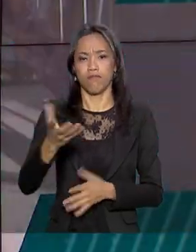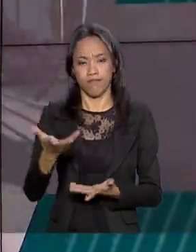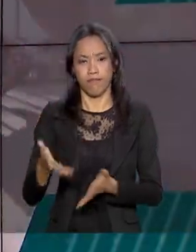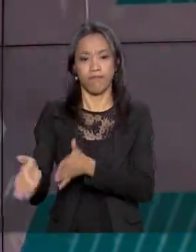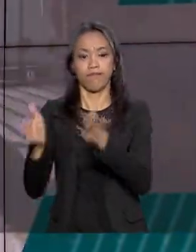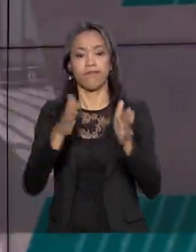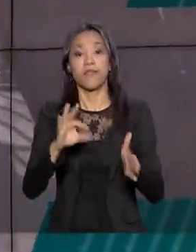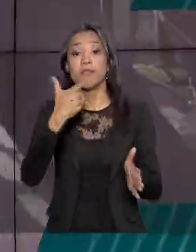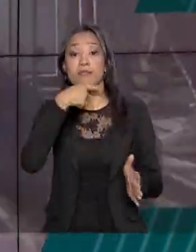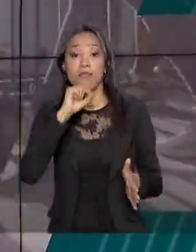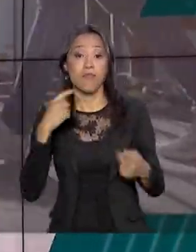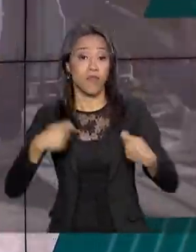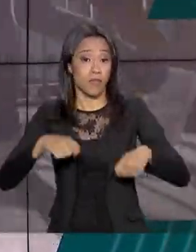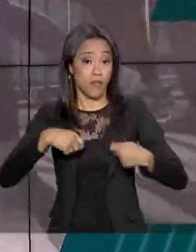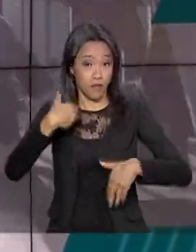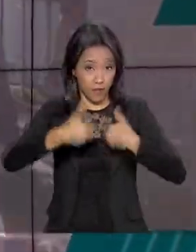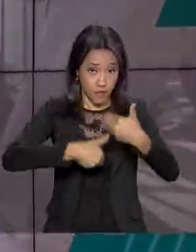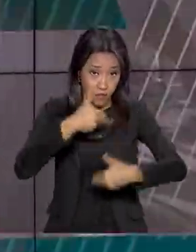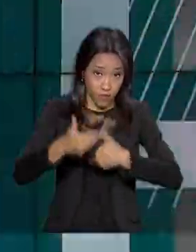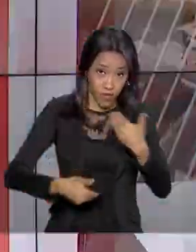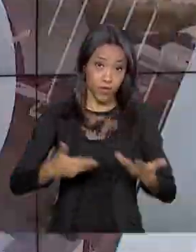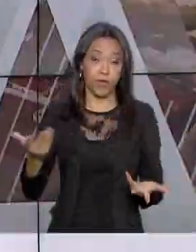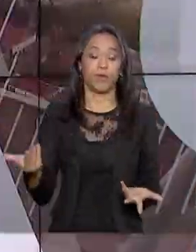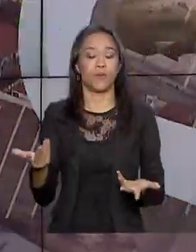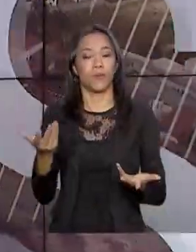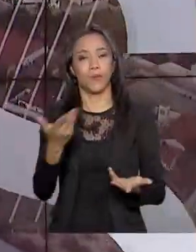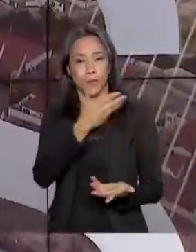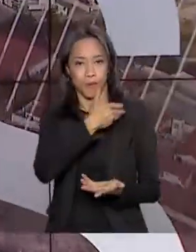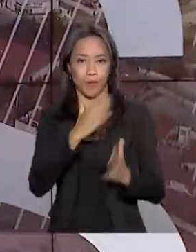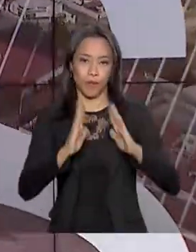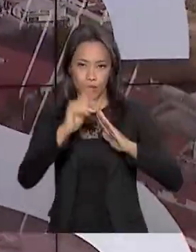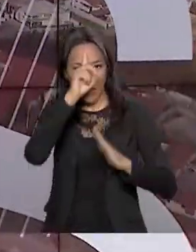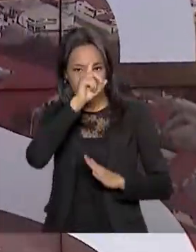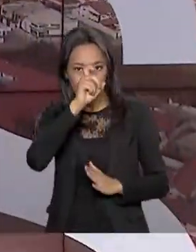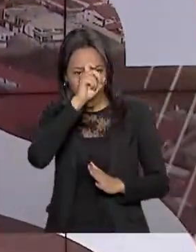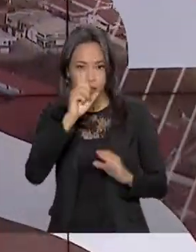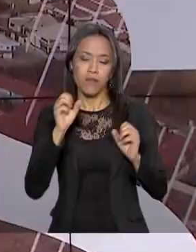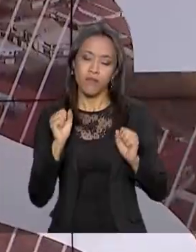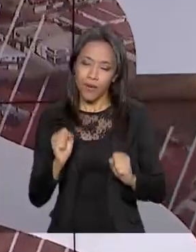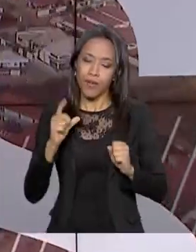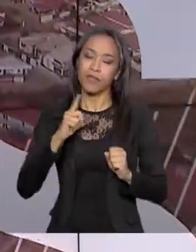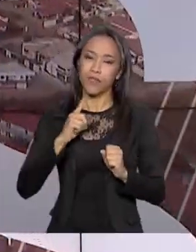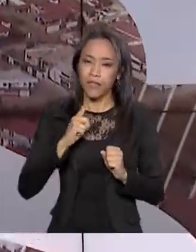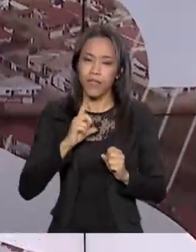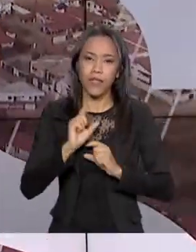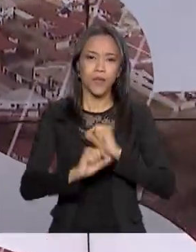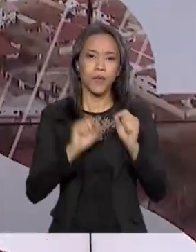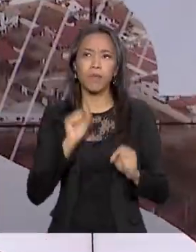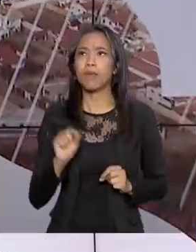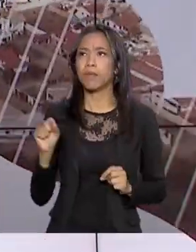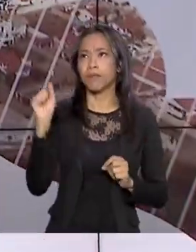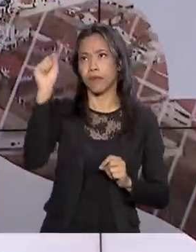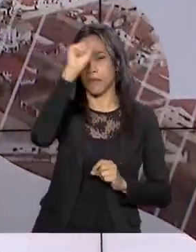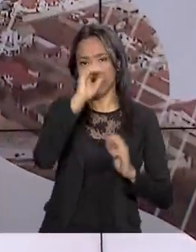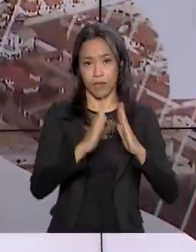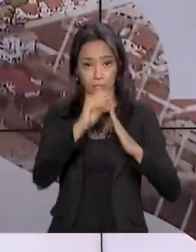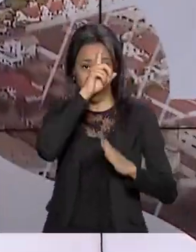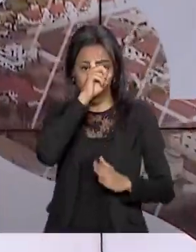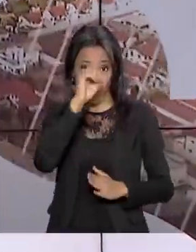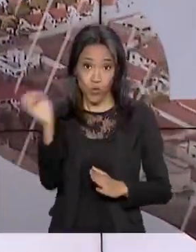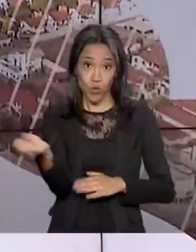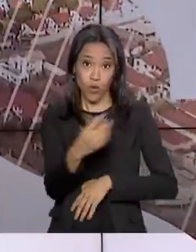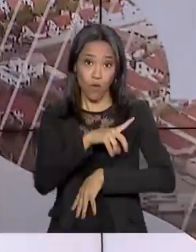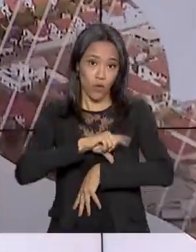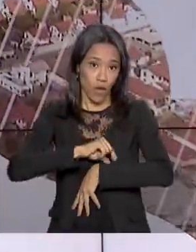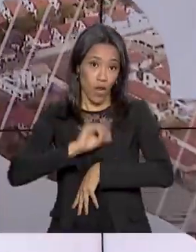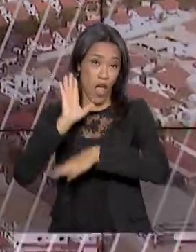Quem precisa de atendimento da rede pública de saúde pode contar agora com atendimento nas unidades básicas em novos horários, como